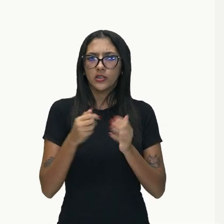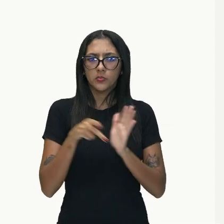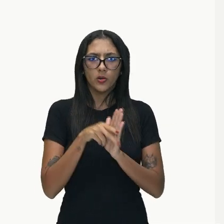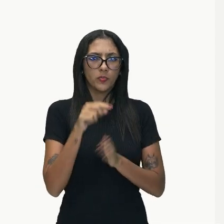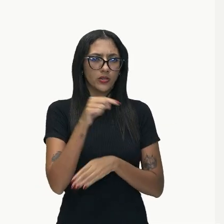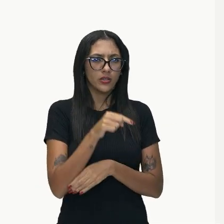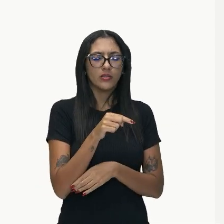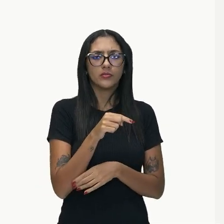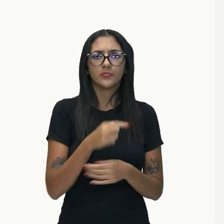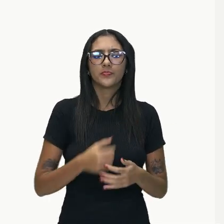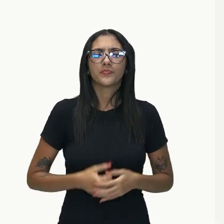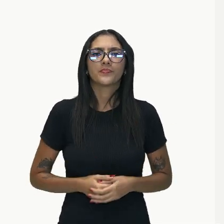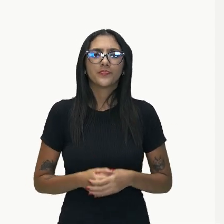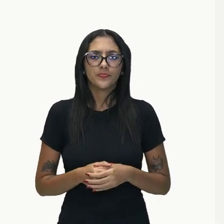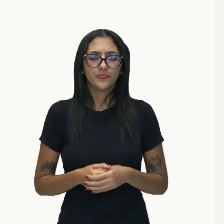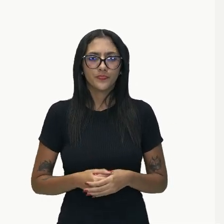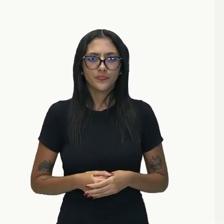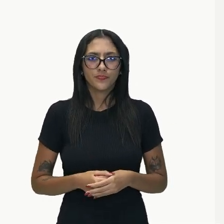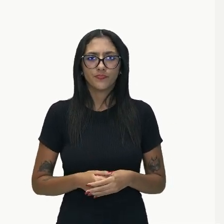ok?